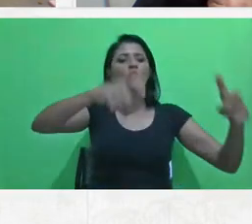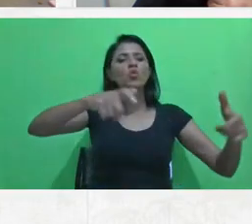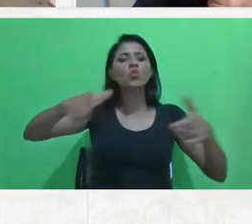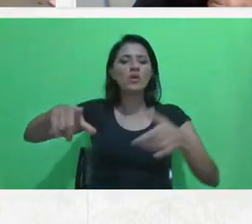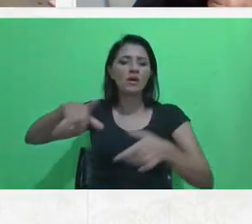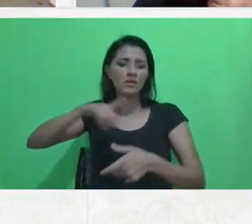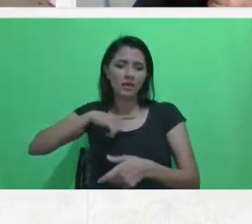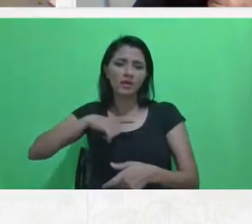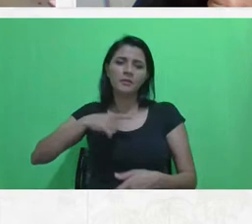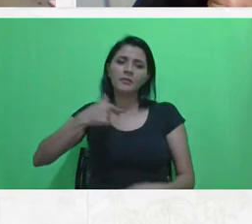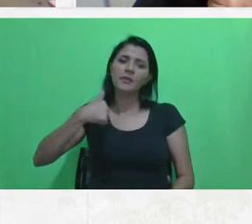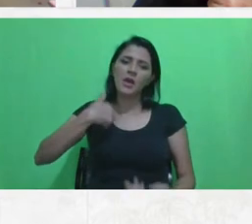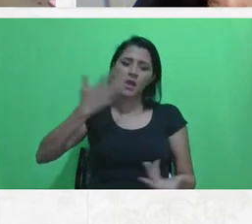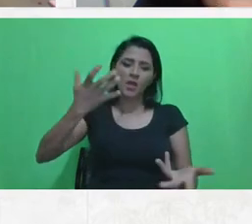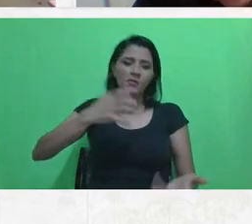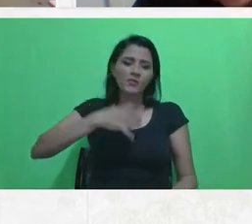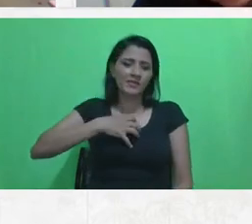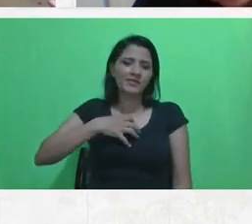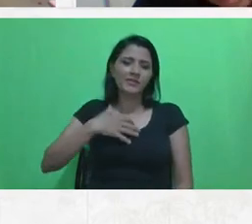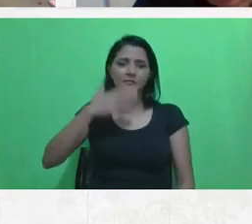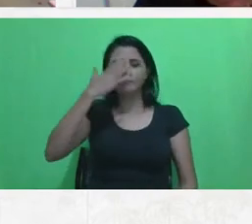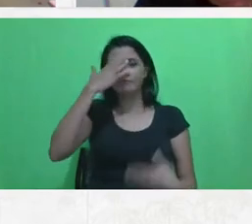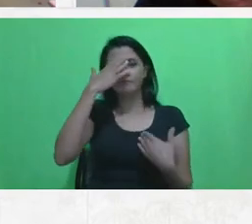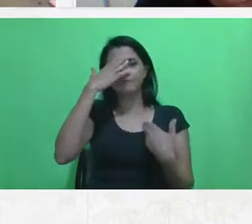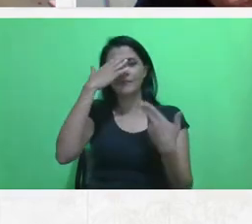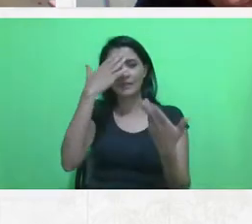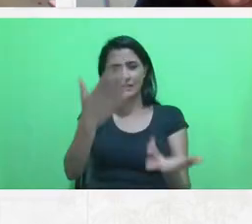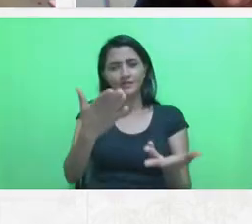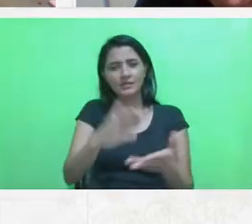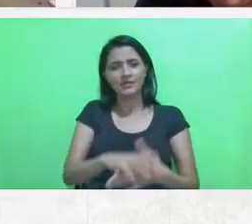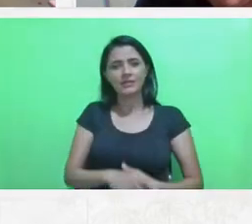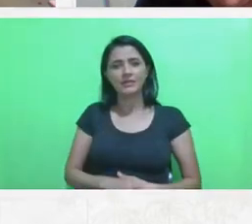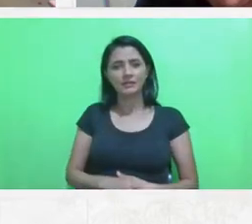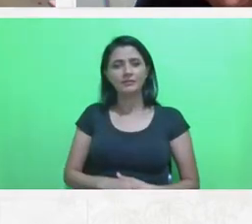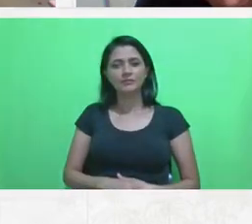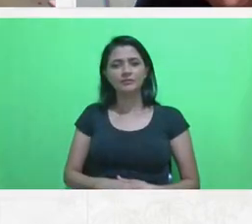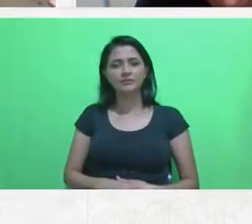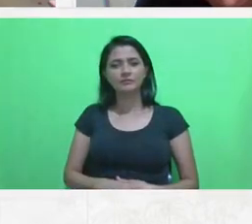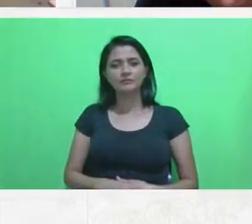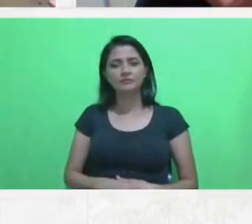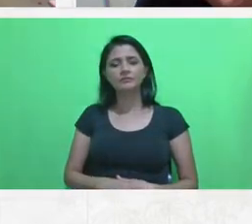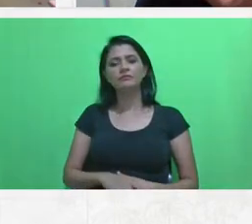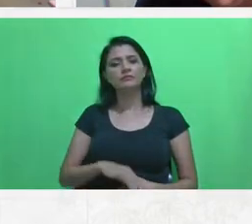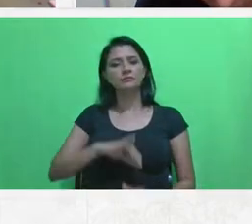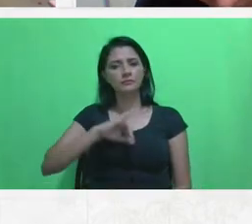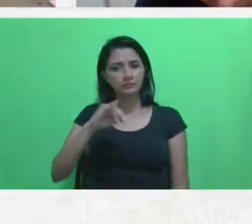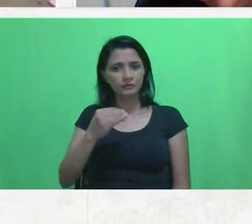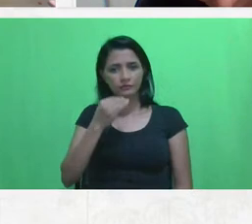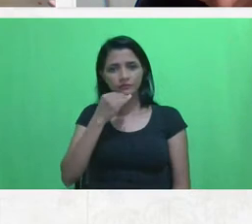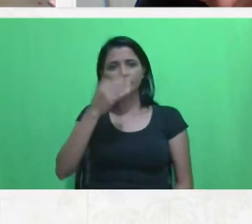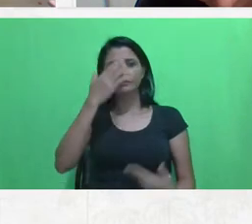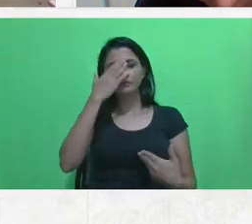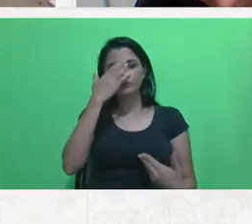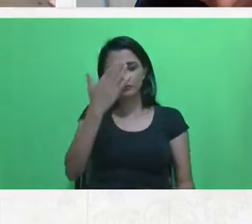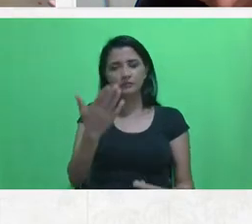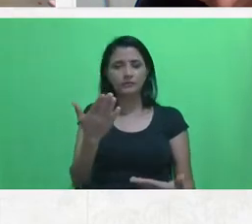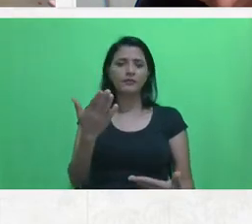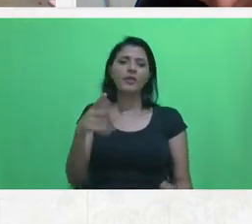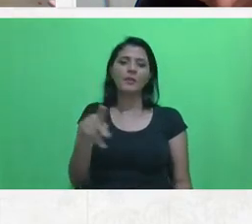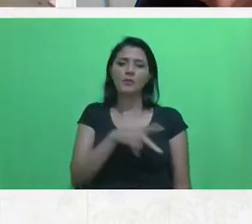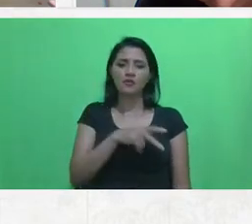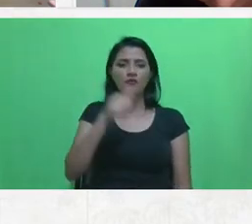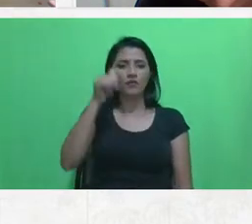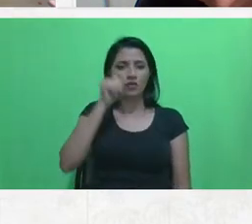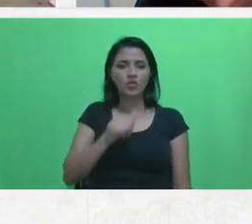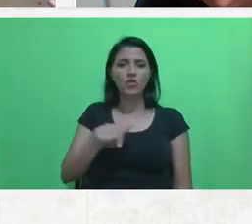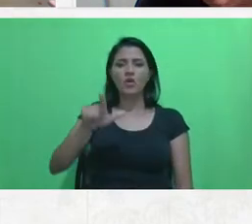muito agradecida, sabe, pela oportunidade, agradeço a professora Lisa, que fez o convite, também pela